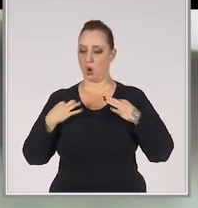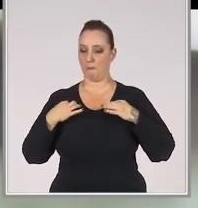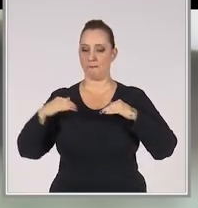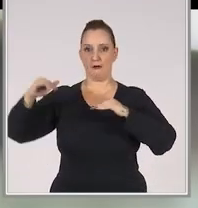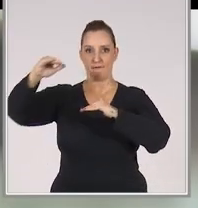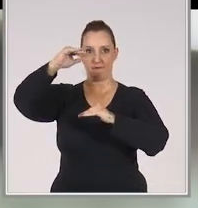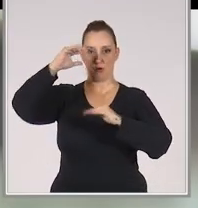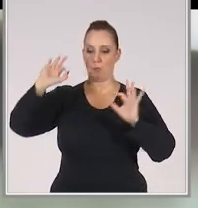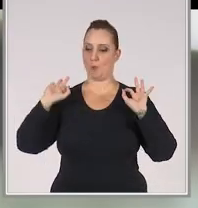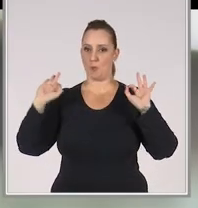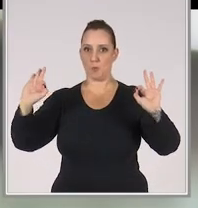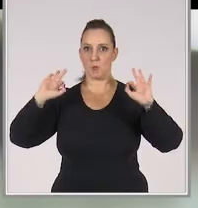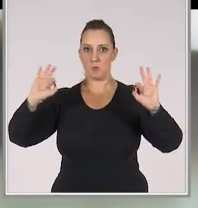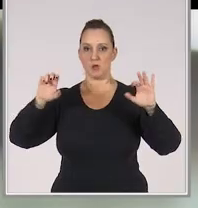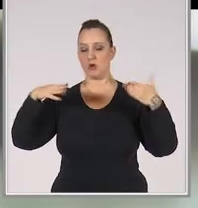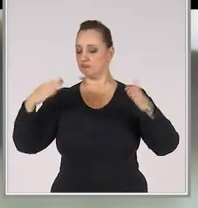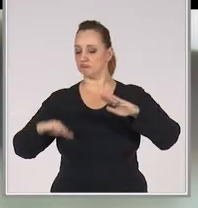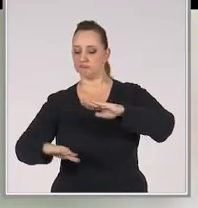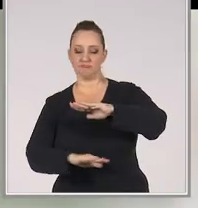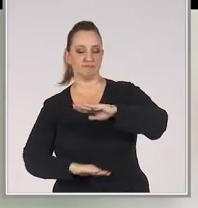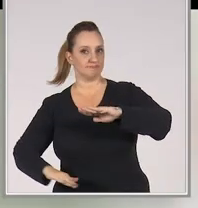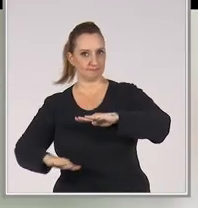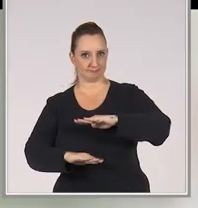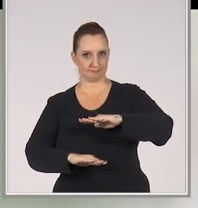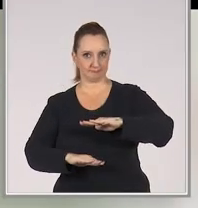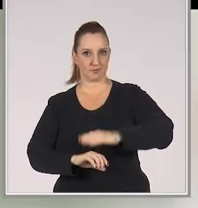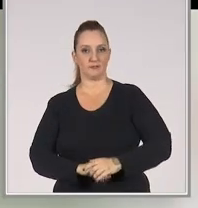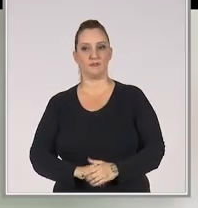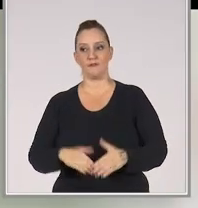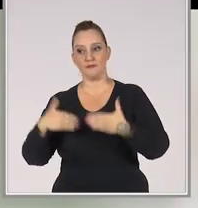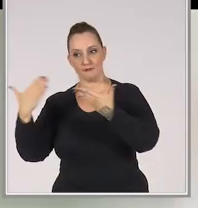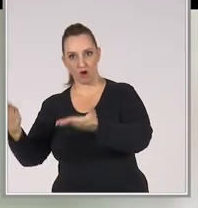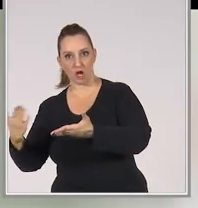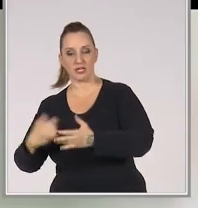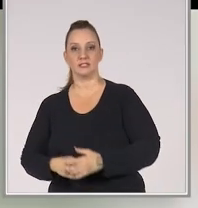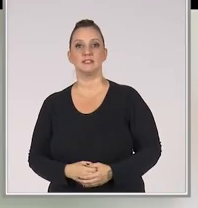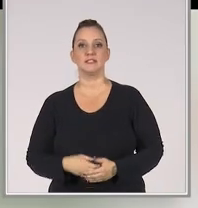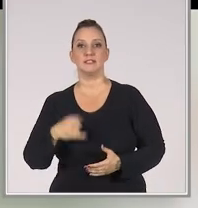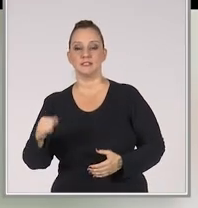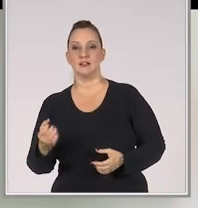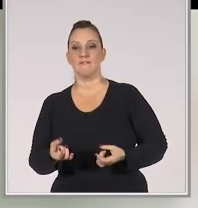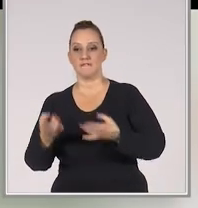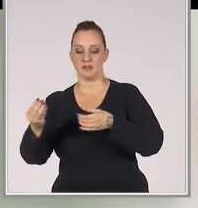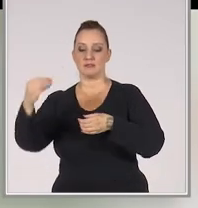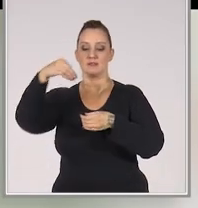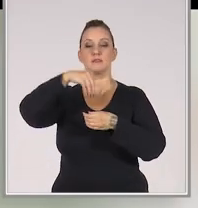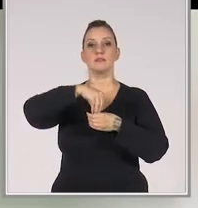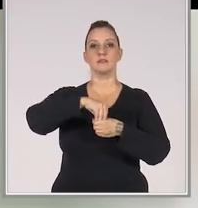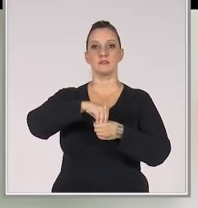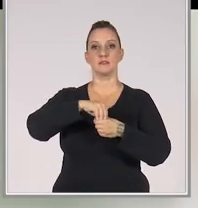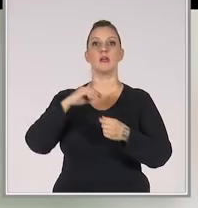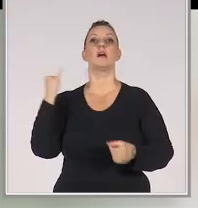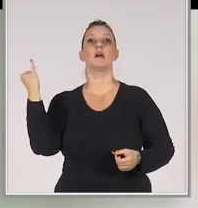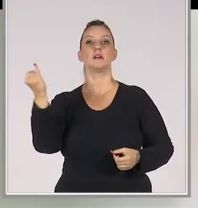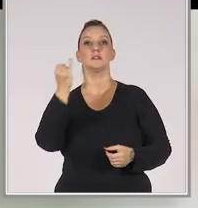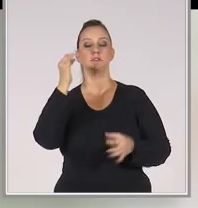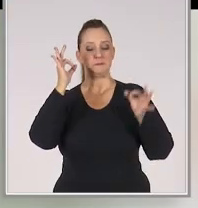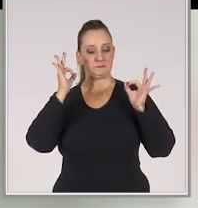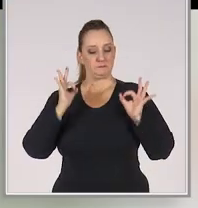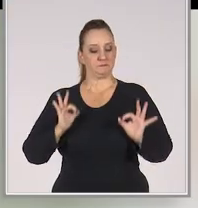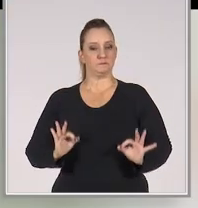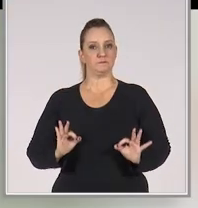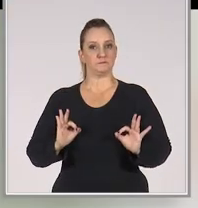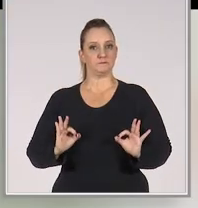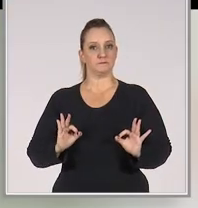Eu vou mais informal. Nessa empresa. Isso no caso de uma venda externa. No caso da venda interna. É importante todo esse